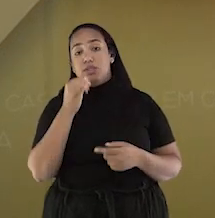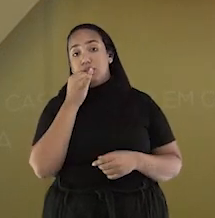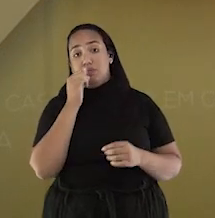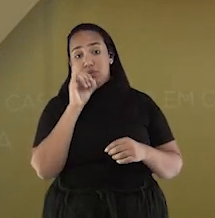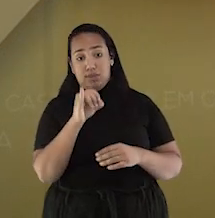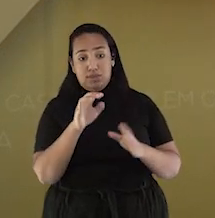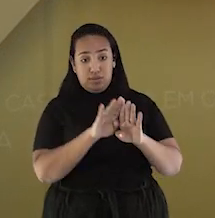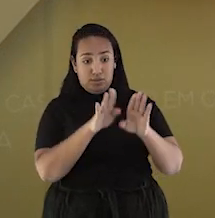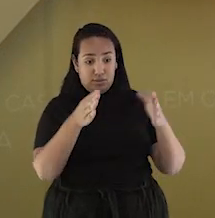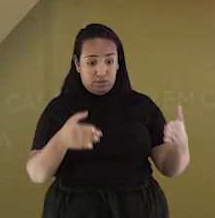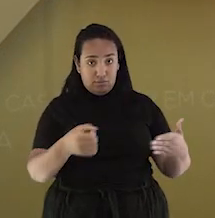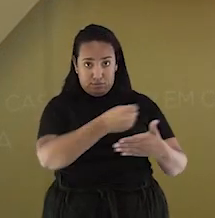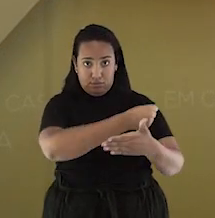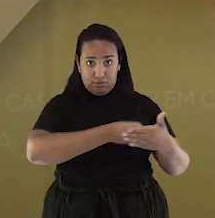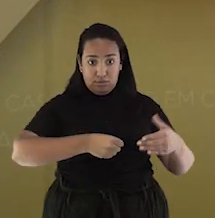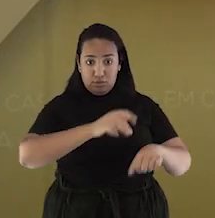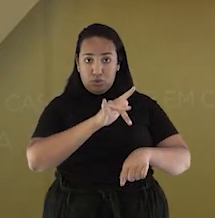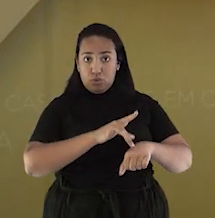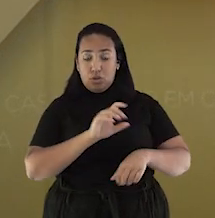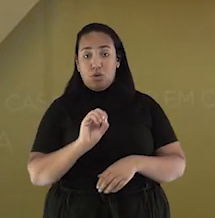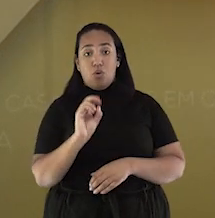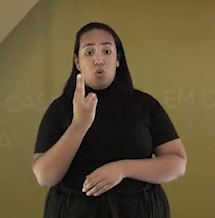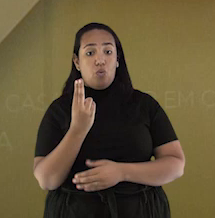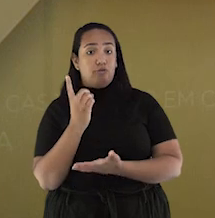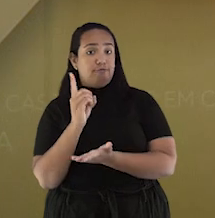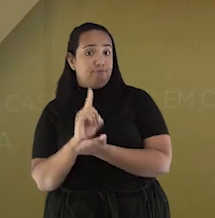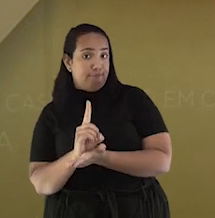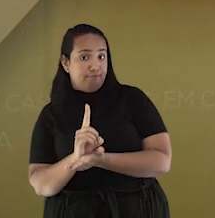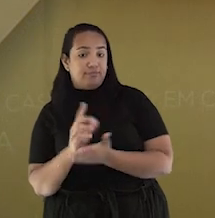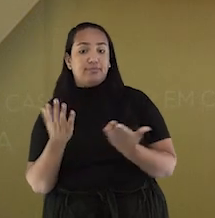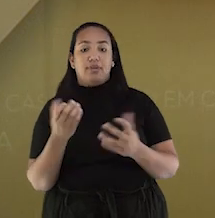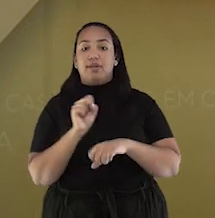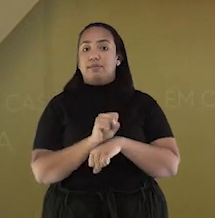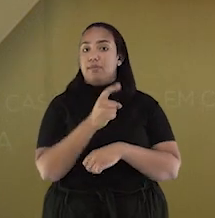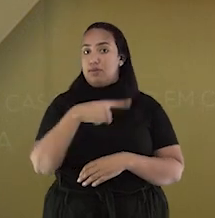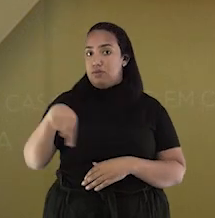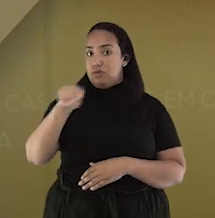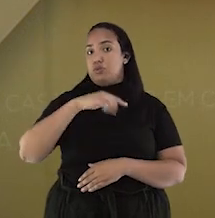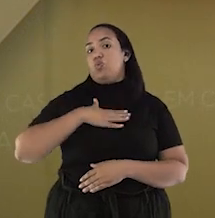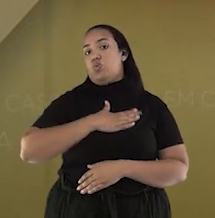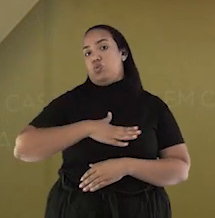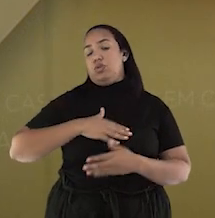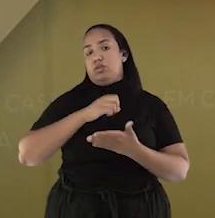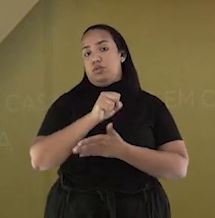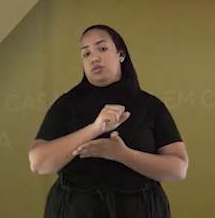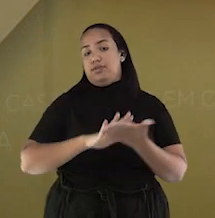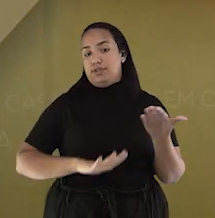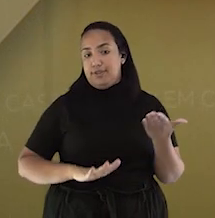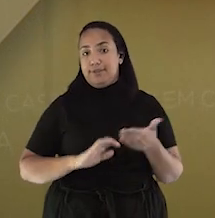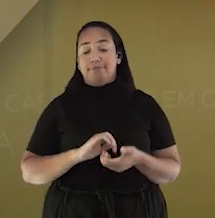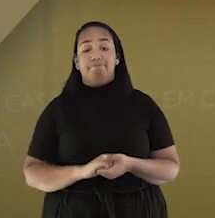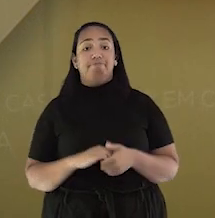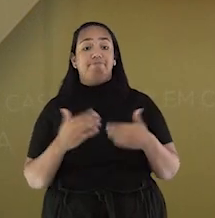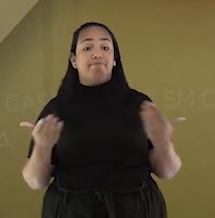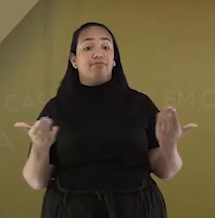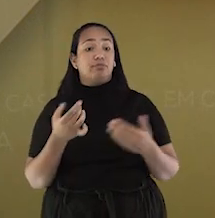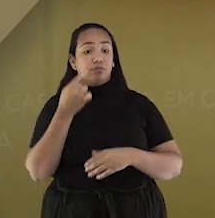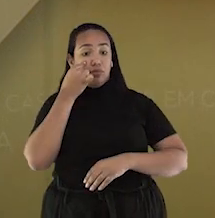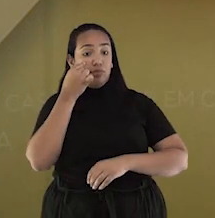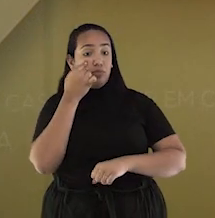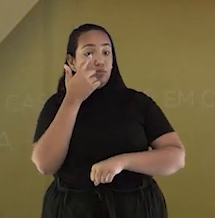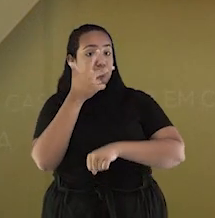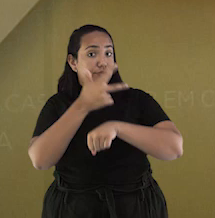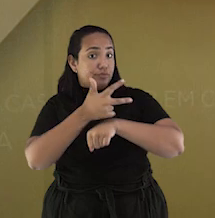no fogão ou ao segurar uma vela. Espero que tenham gostado da nossa atividade. E que tal assistir um